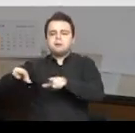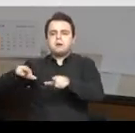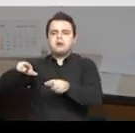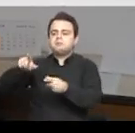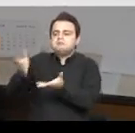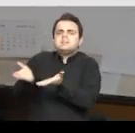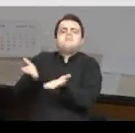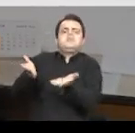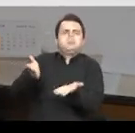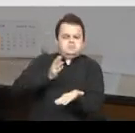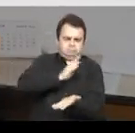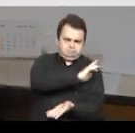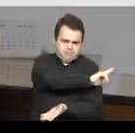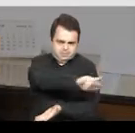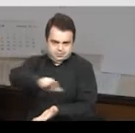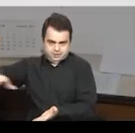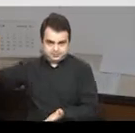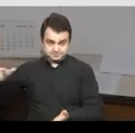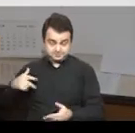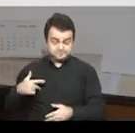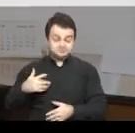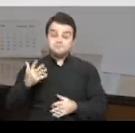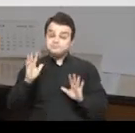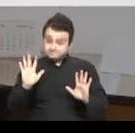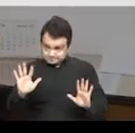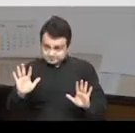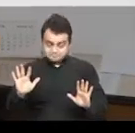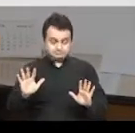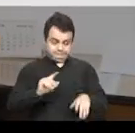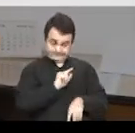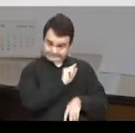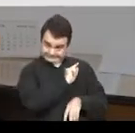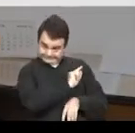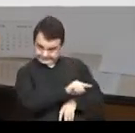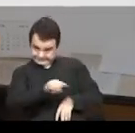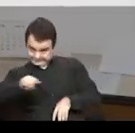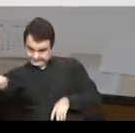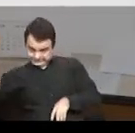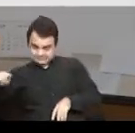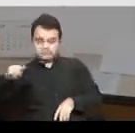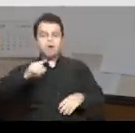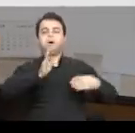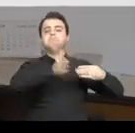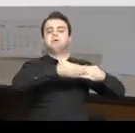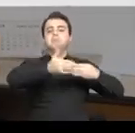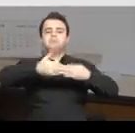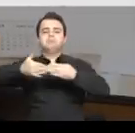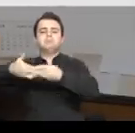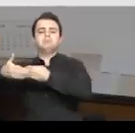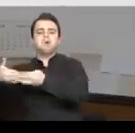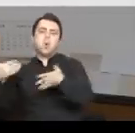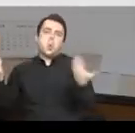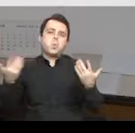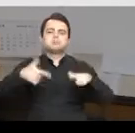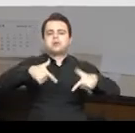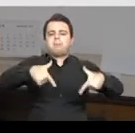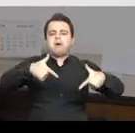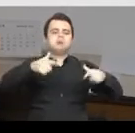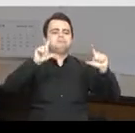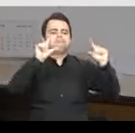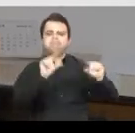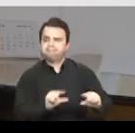em geral, entre outras modalidades de emprego, especialmente os que fecharam ou que tiveram a atividade